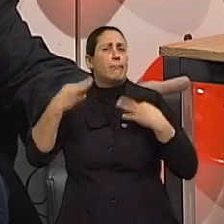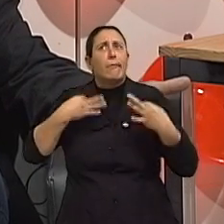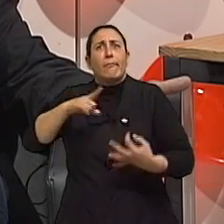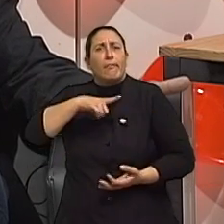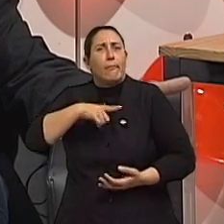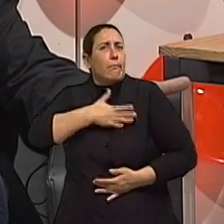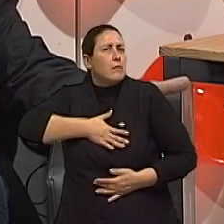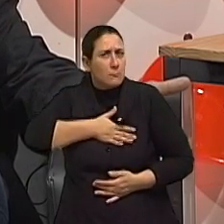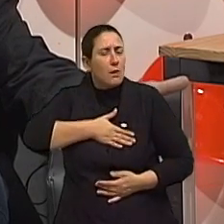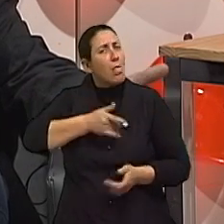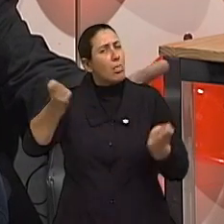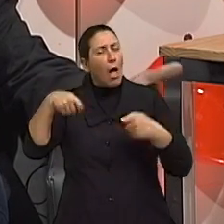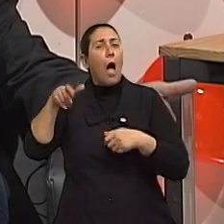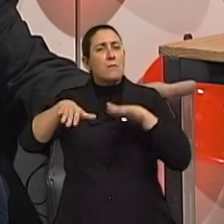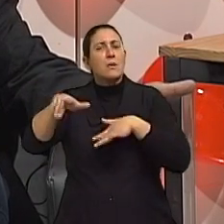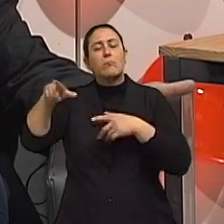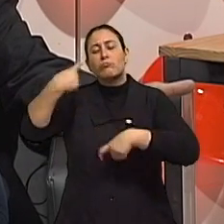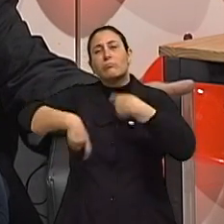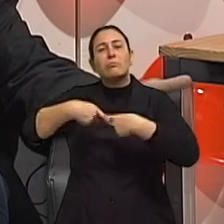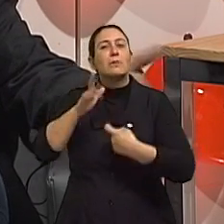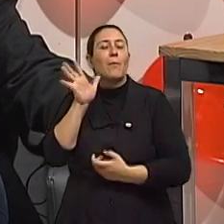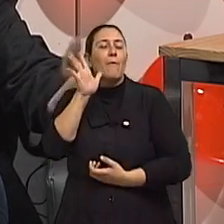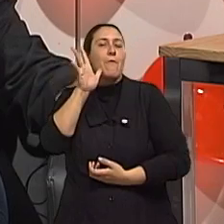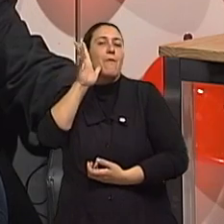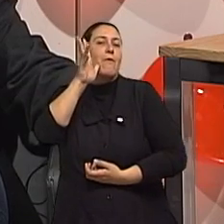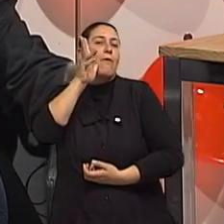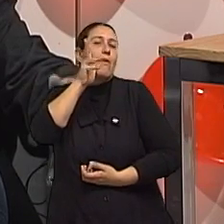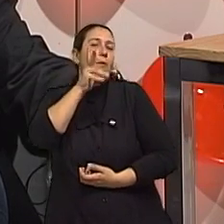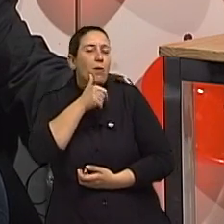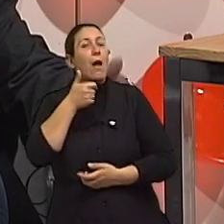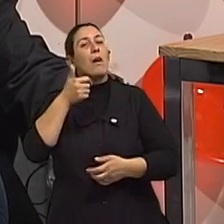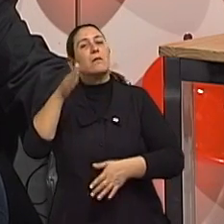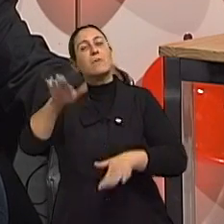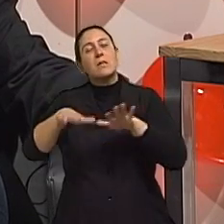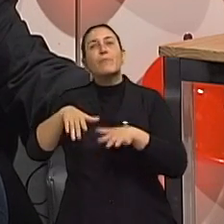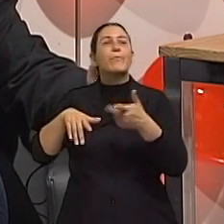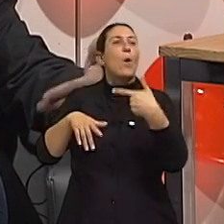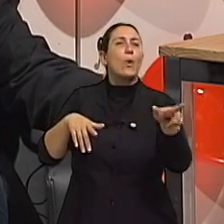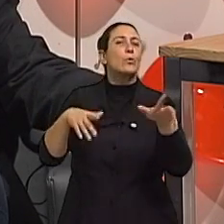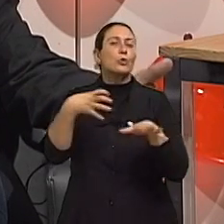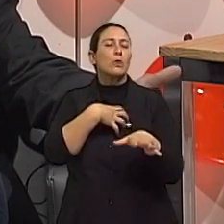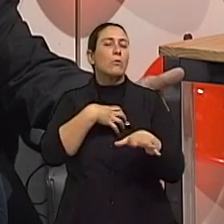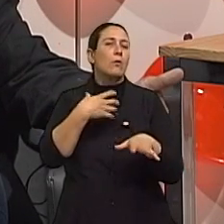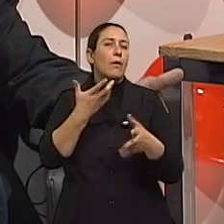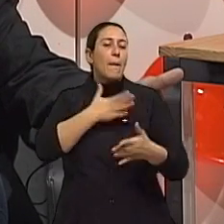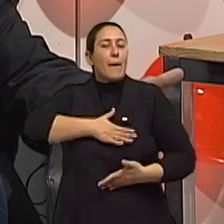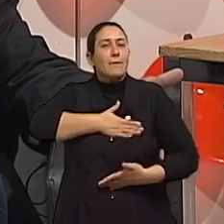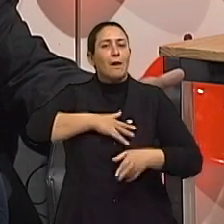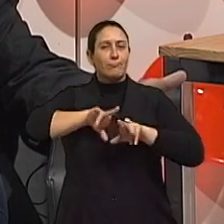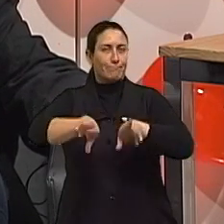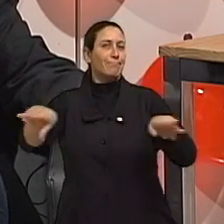prolongar mais, inclusive, o ato sexual, e pode ser visto outras formas de ter prazer.